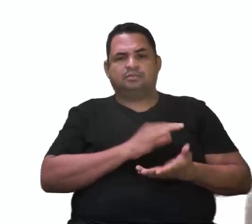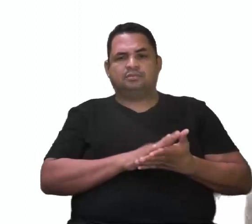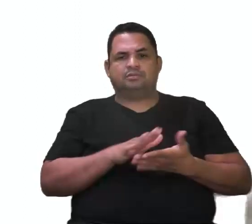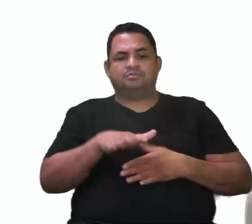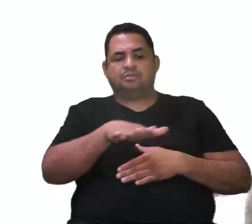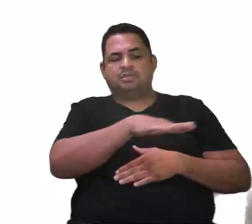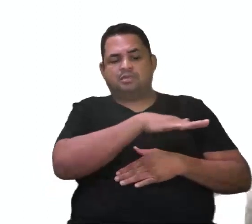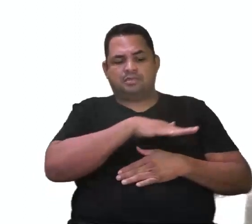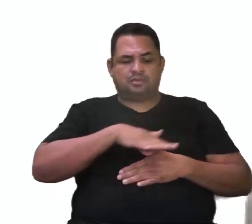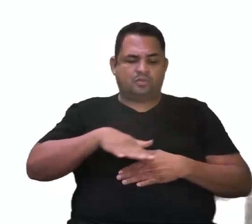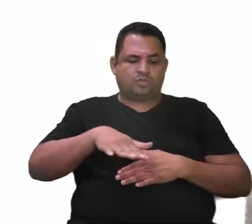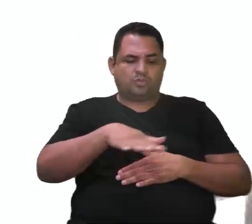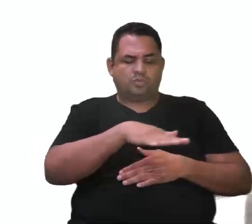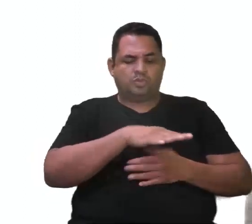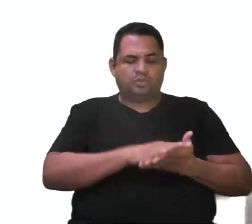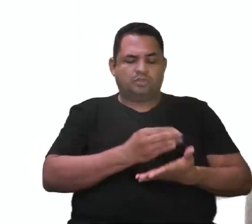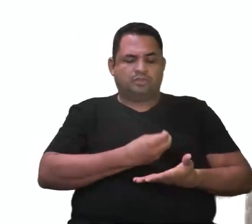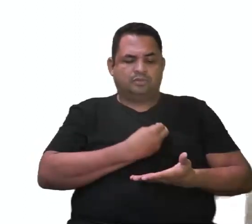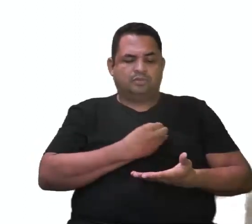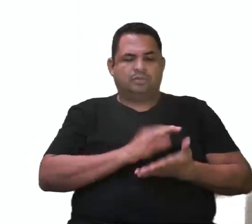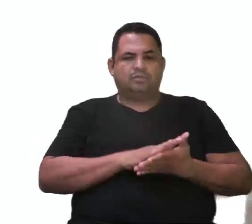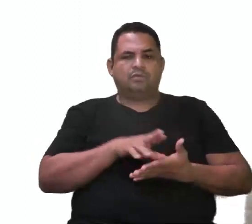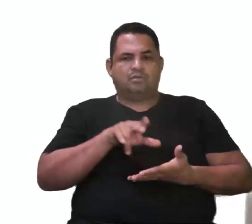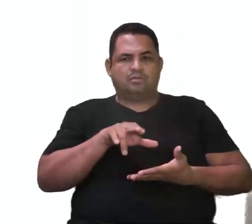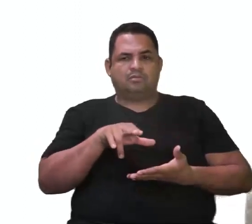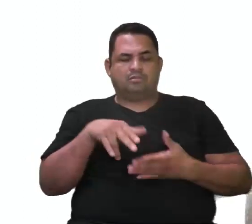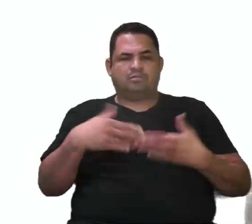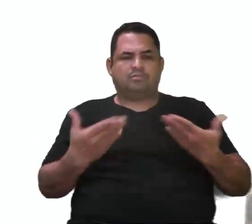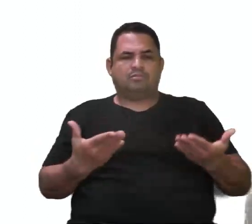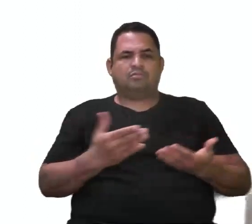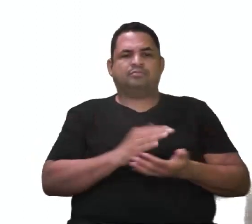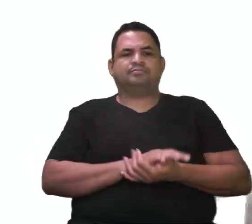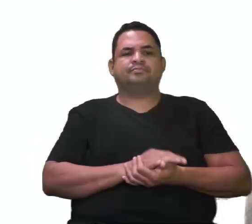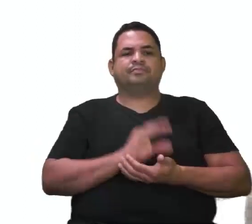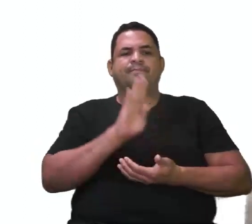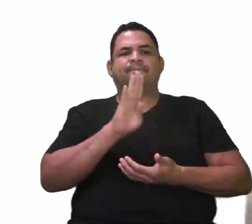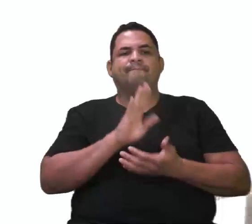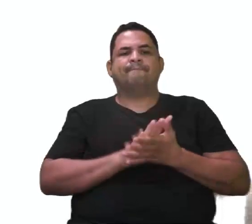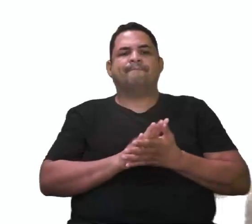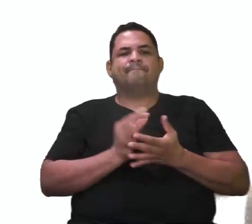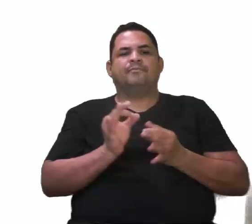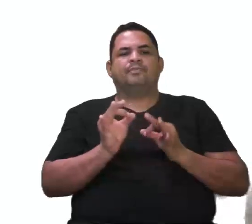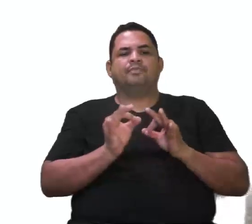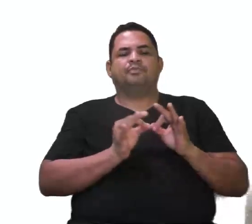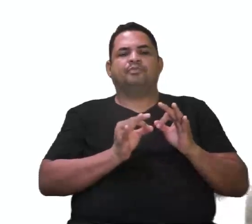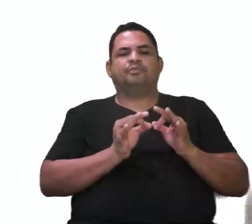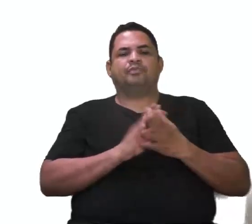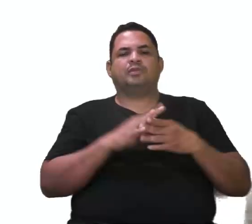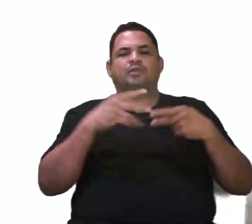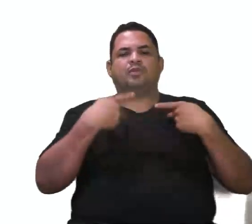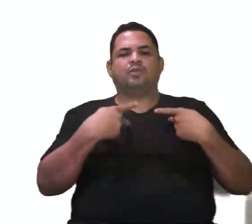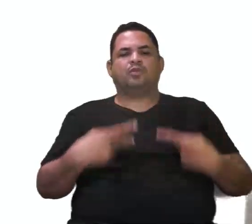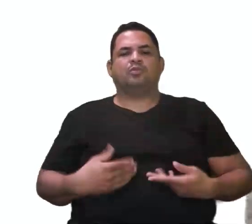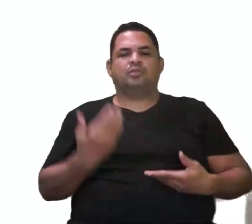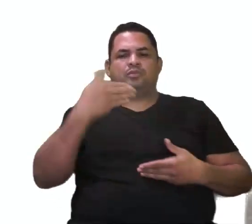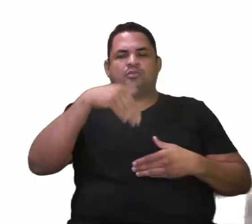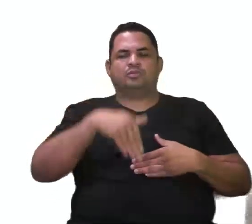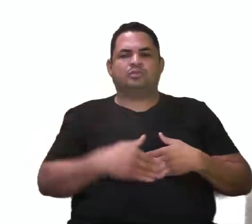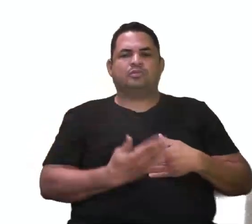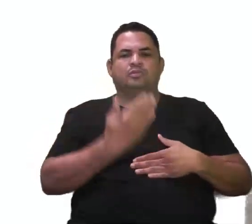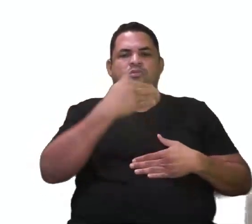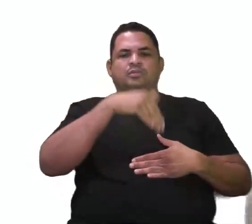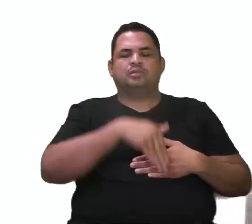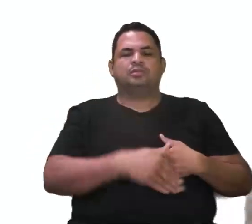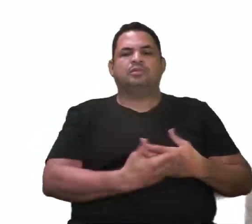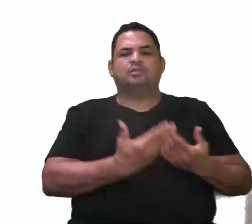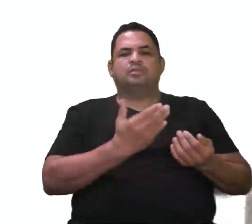organismos a uma condição ecológica atual. Igual. Bem, as formas do corpo do golfinho, aí era para